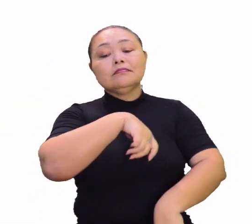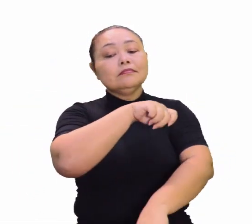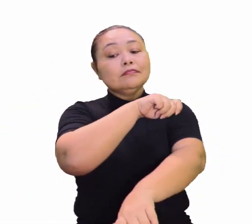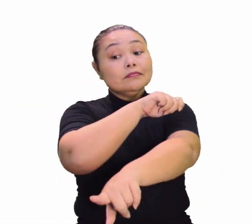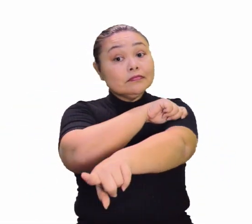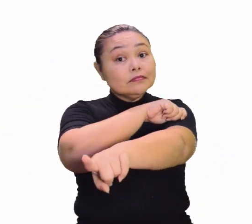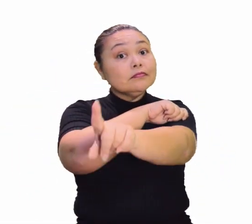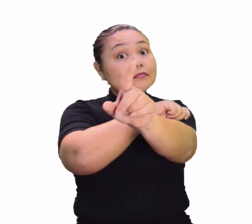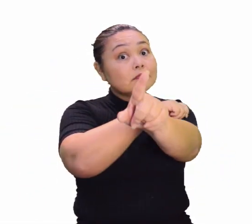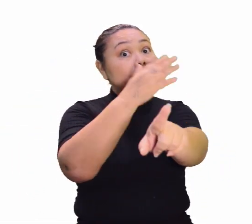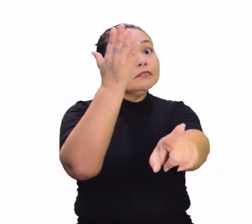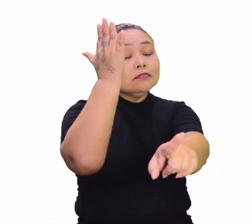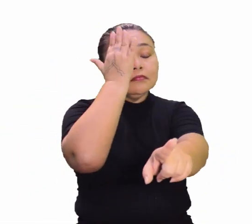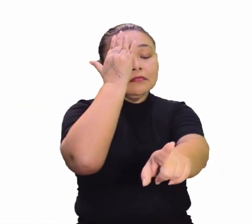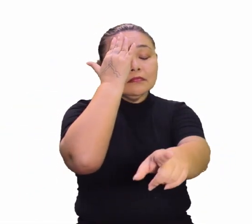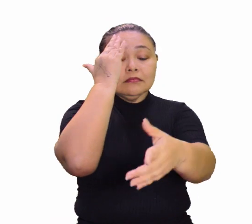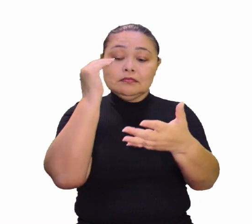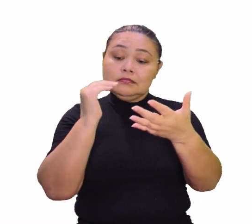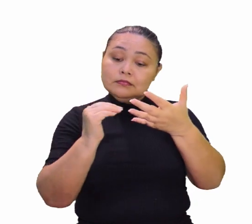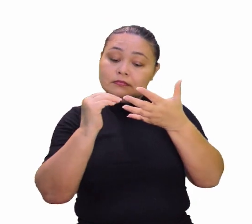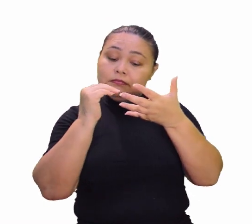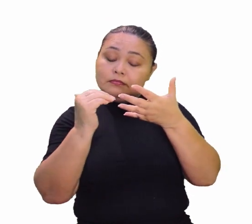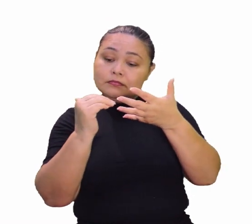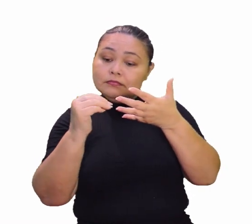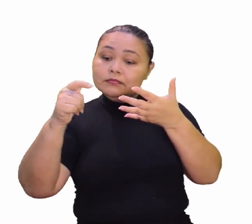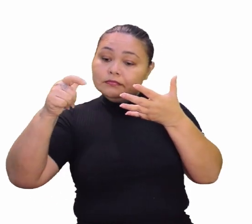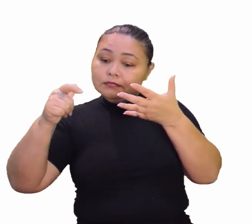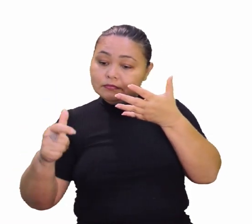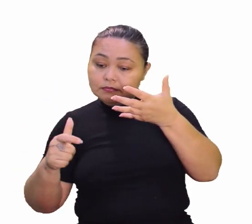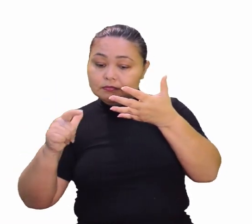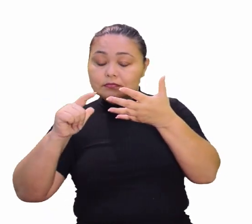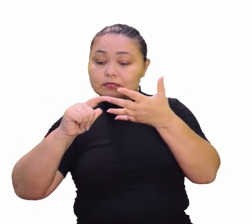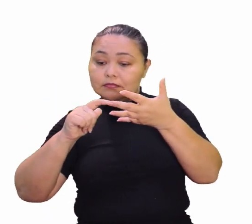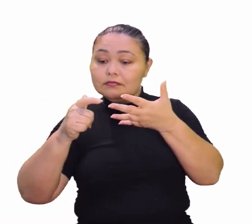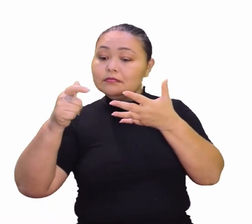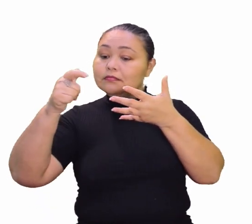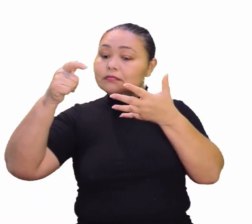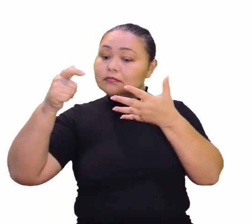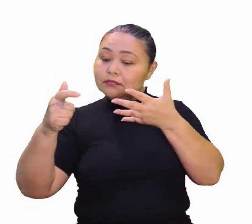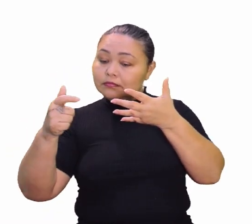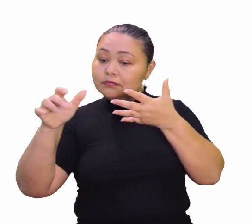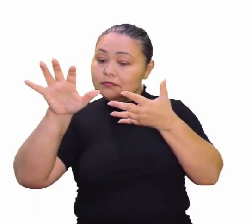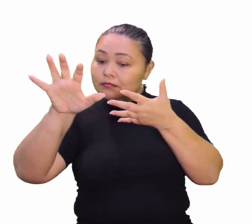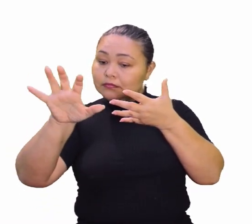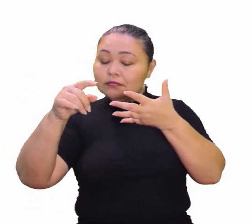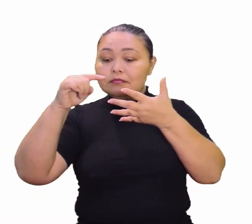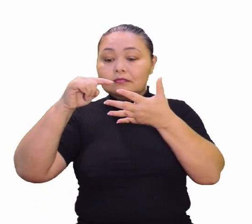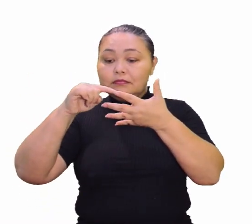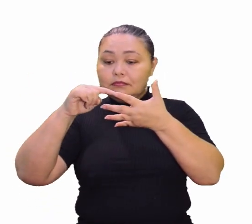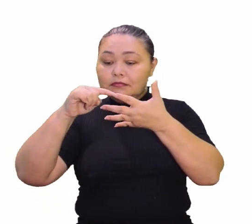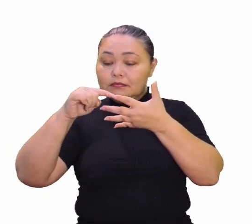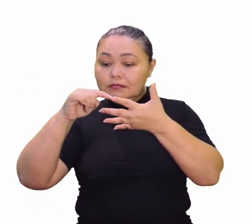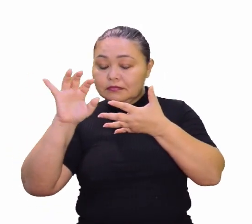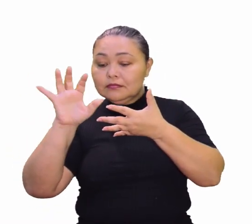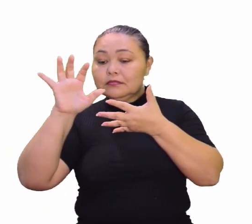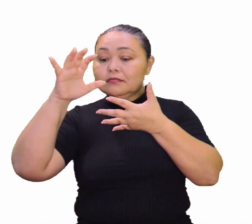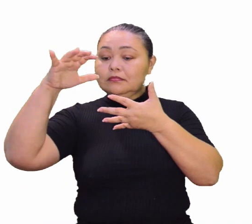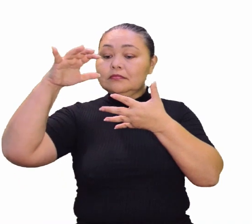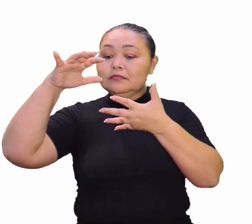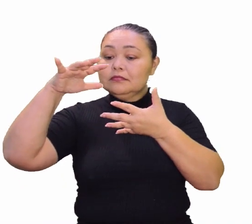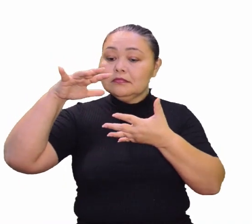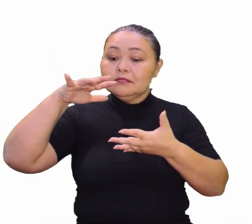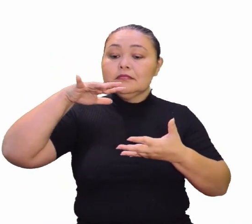sabem, Rogério. Verdade. O que é a escala local, a escala regional e a